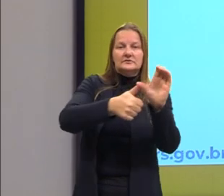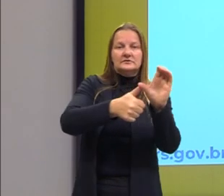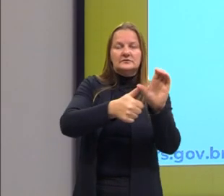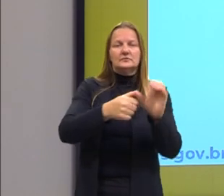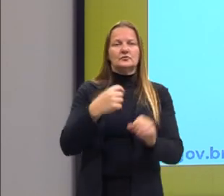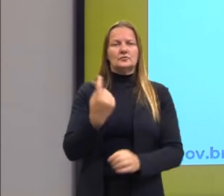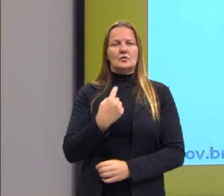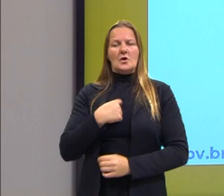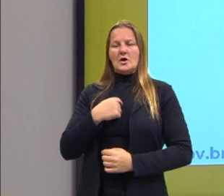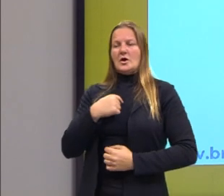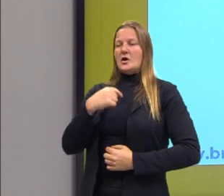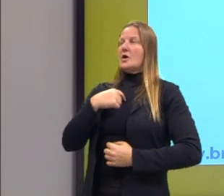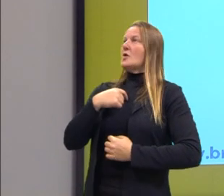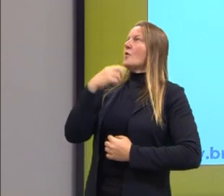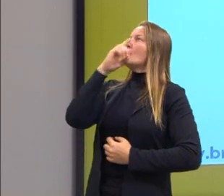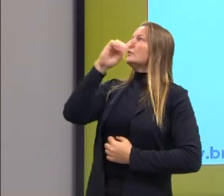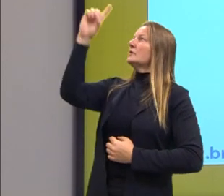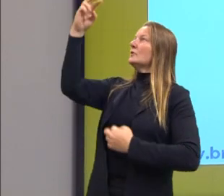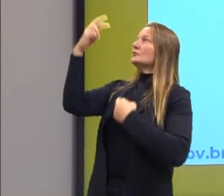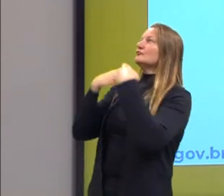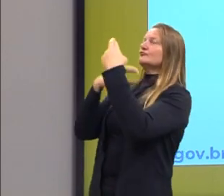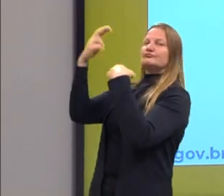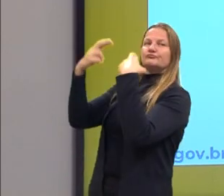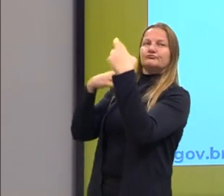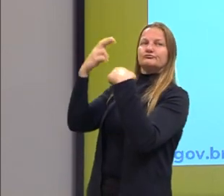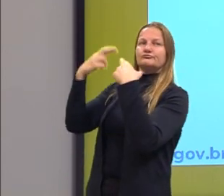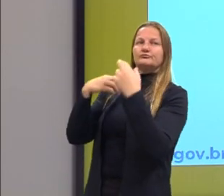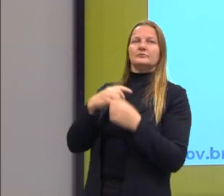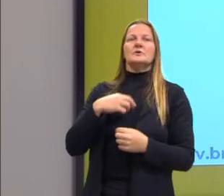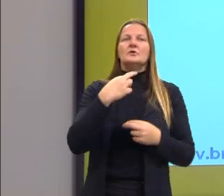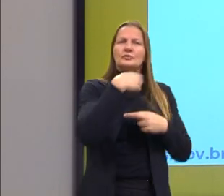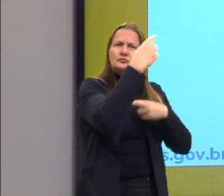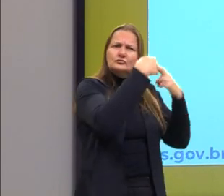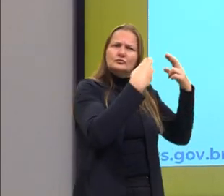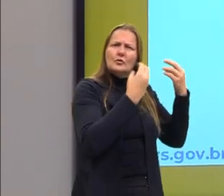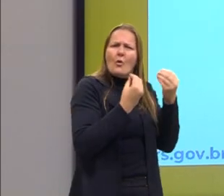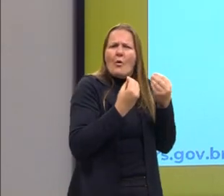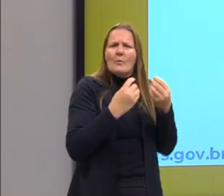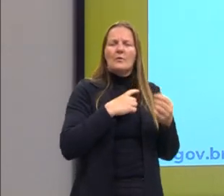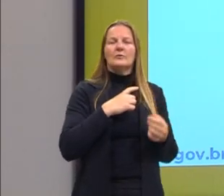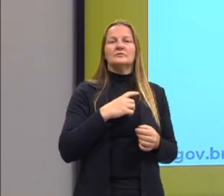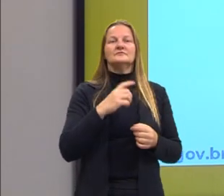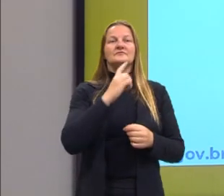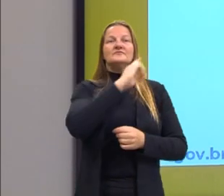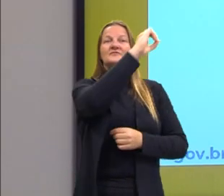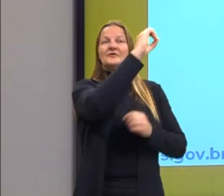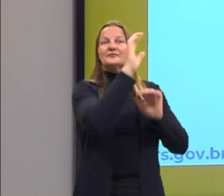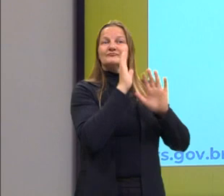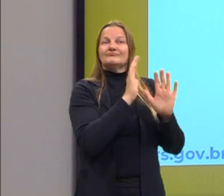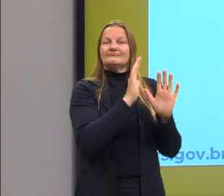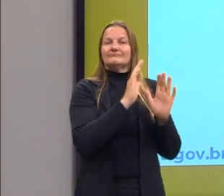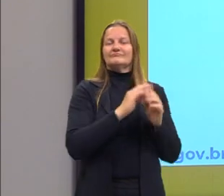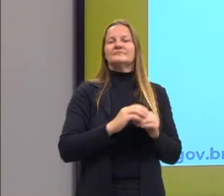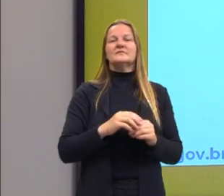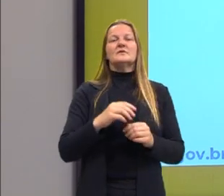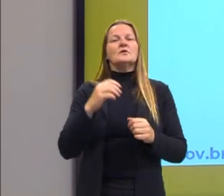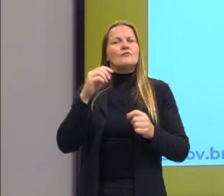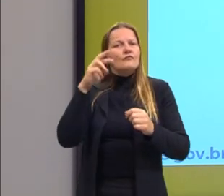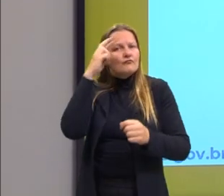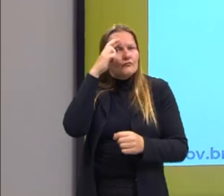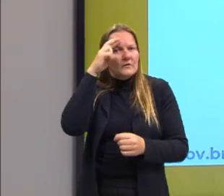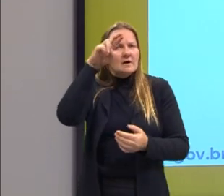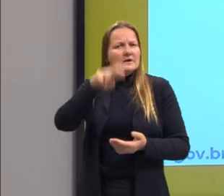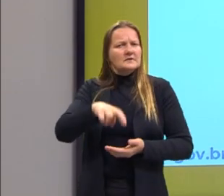a tua relação de você com Deus, que a modernidade vai dar sequência. Olha, uma ética fundamentada na razão.